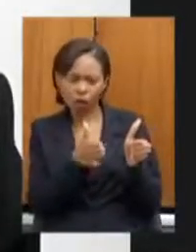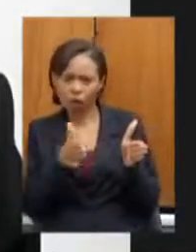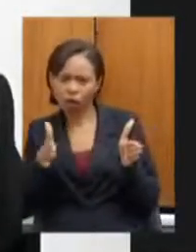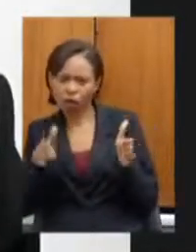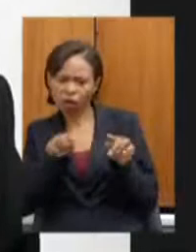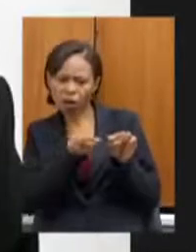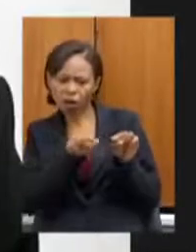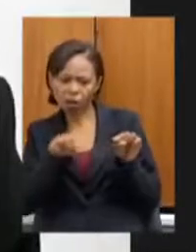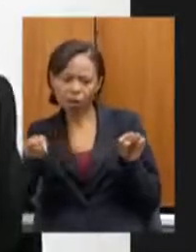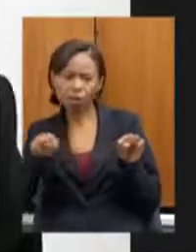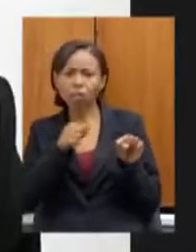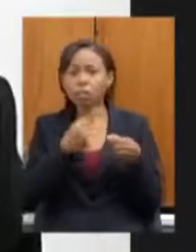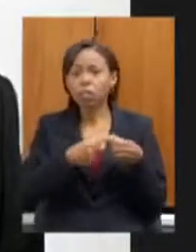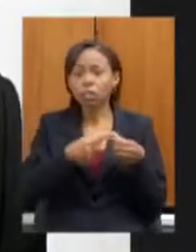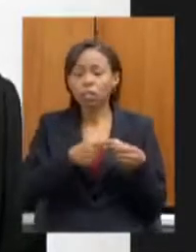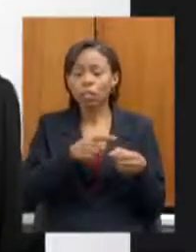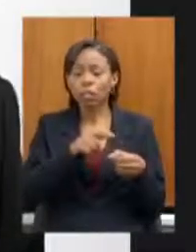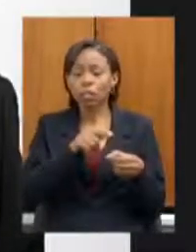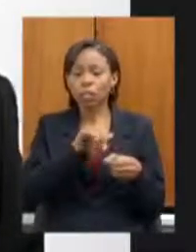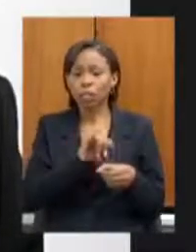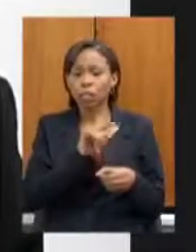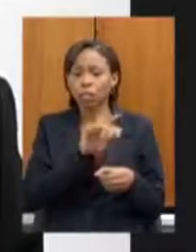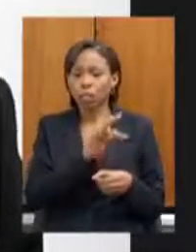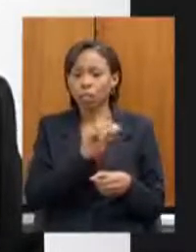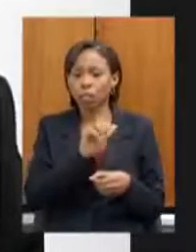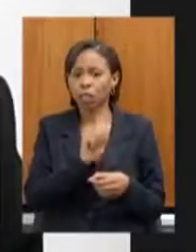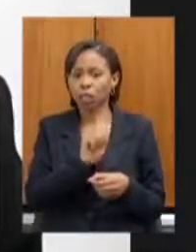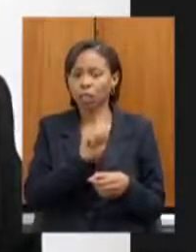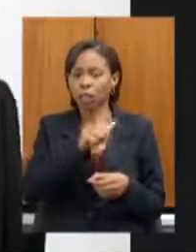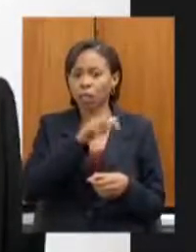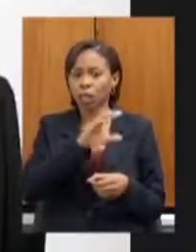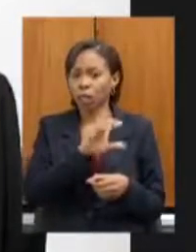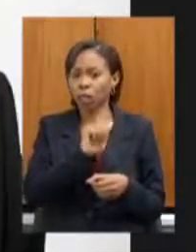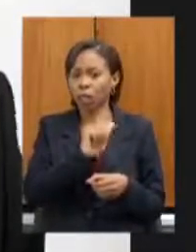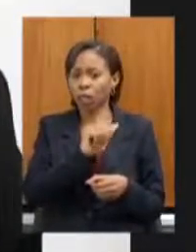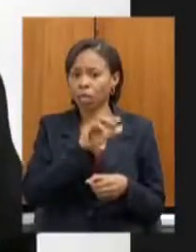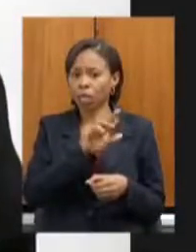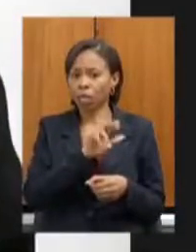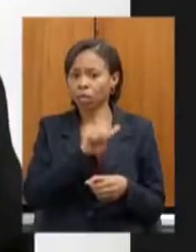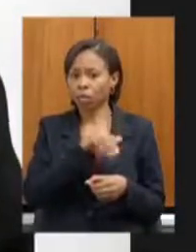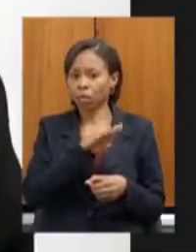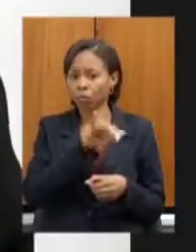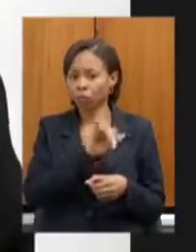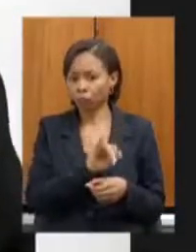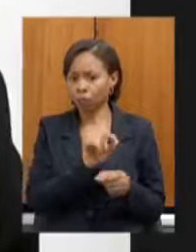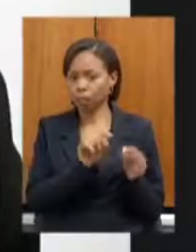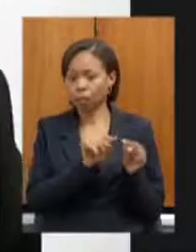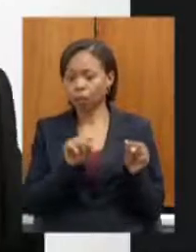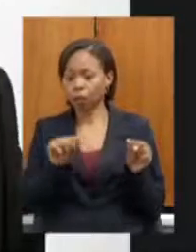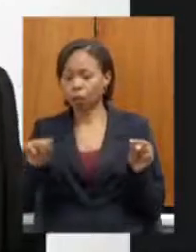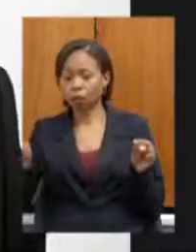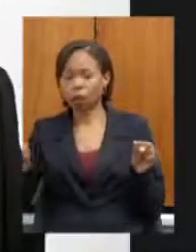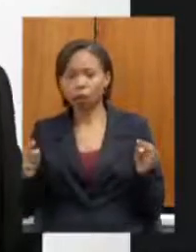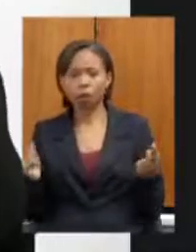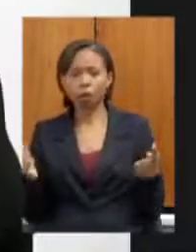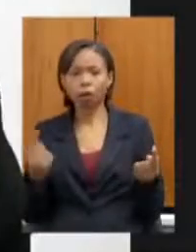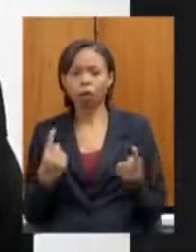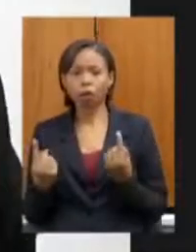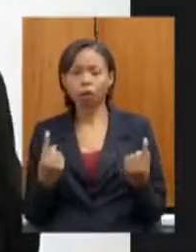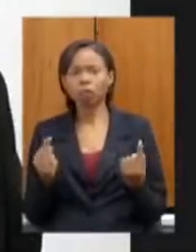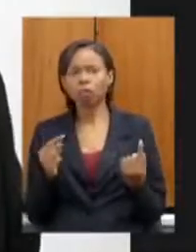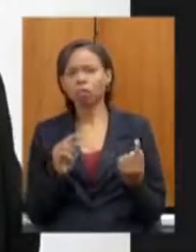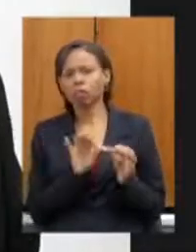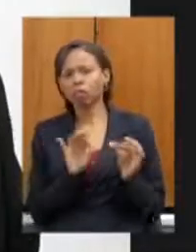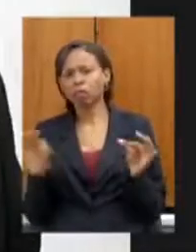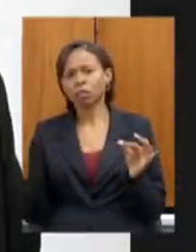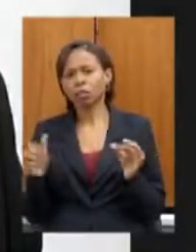cidade de Itacarambi a interligação do município de São João de Missões 11 quilômetros de uma rodovia que tem a concessão e que recebe